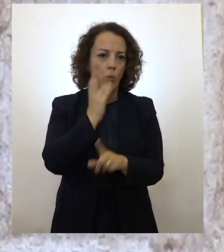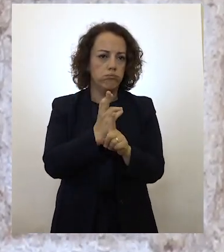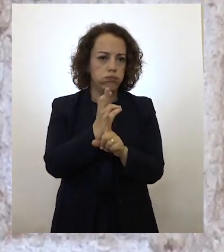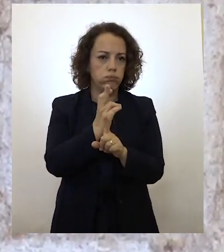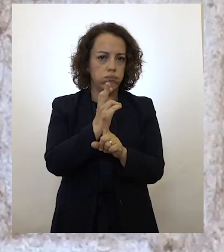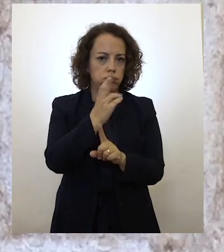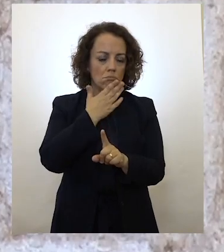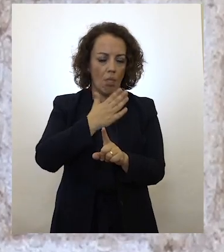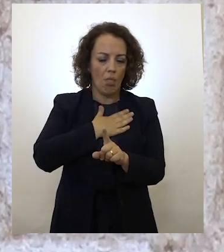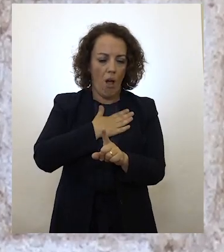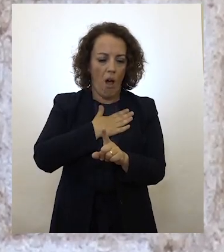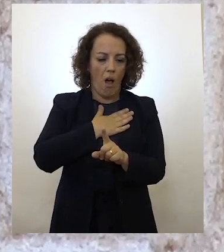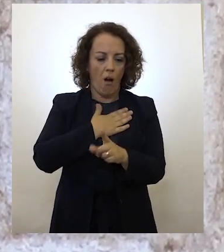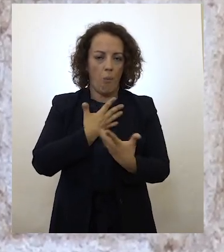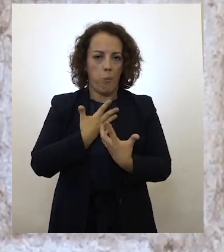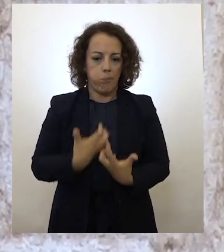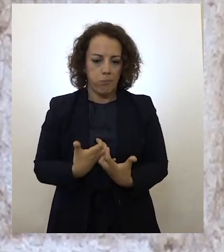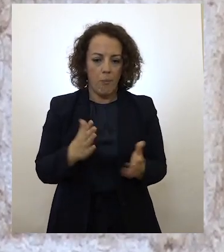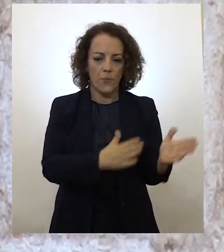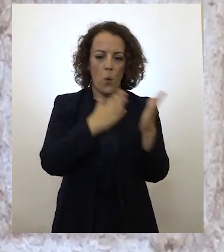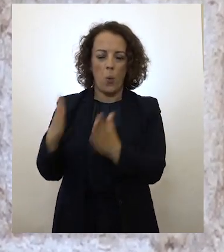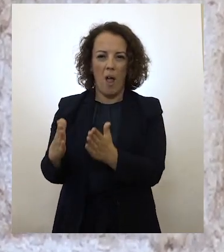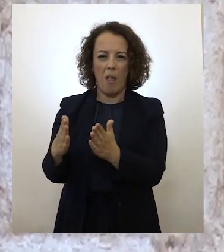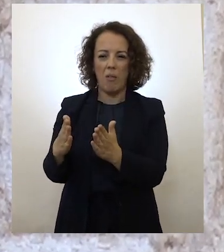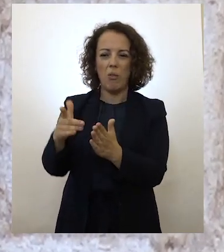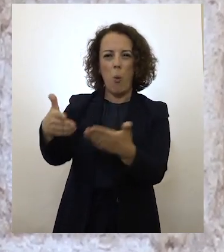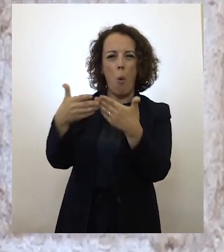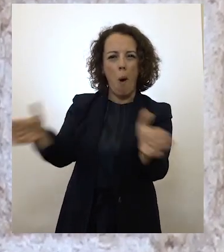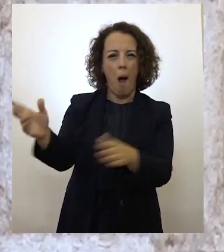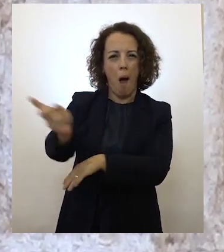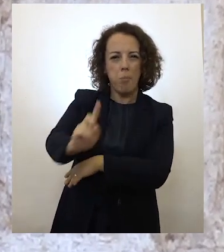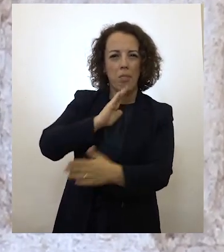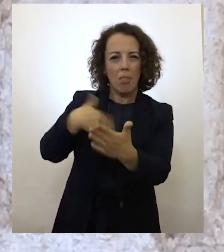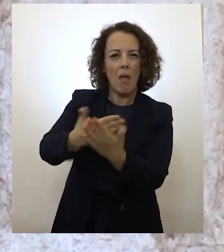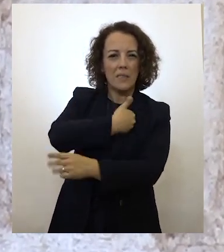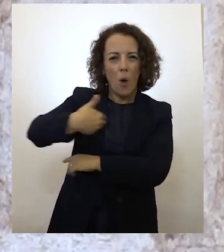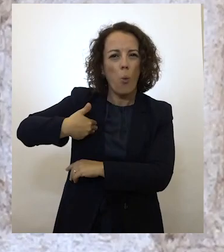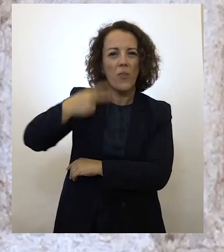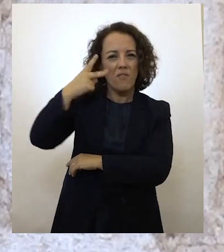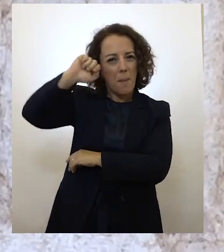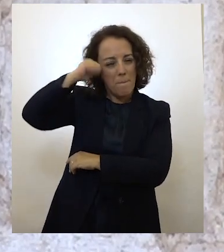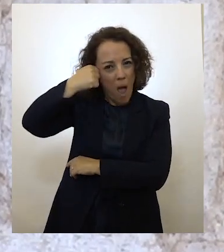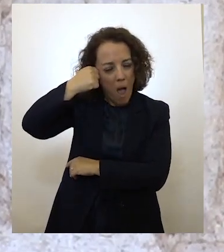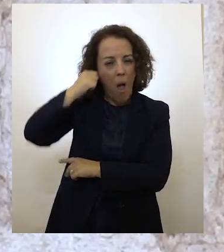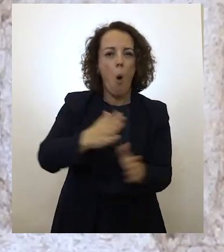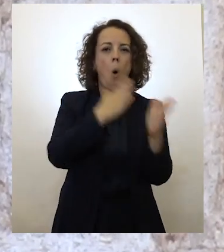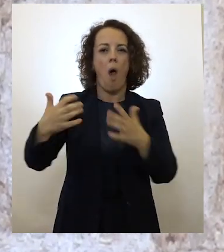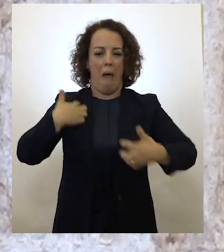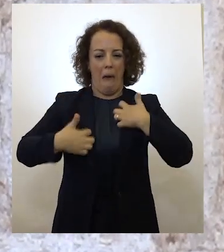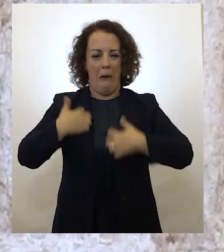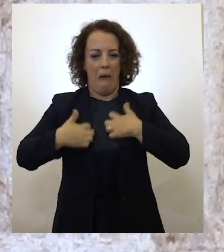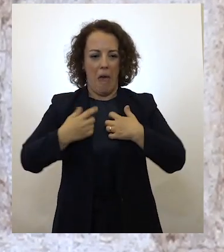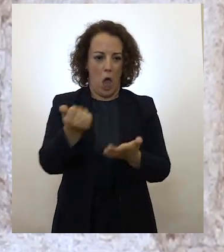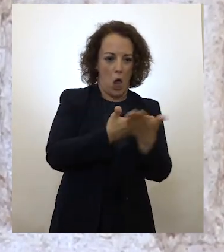condenamos a rapidez da abertura por sacrificar vida e saúde. Ora, desesperamos com os